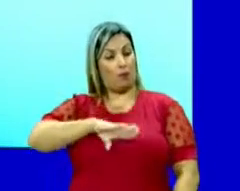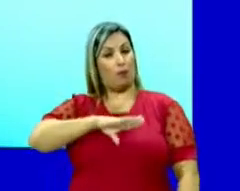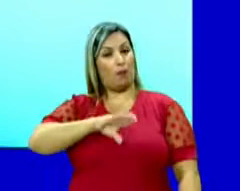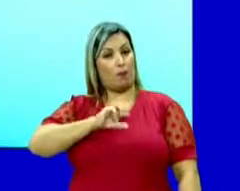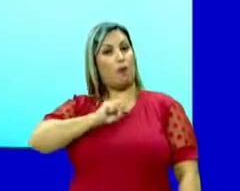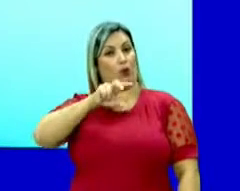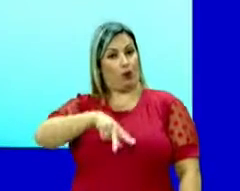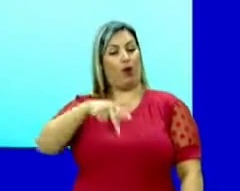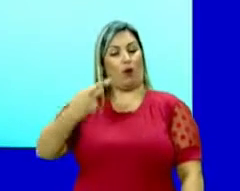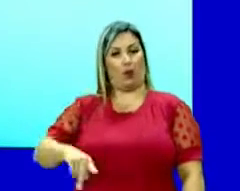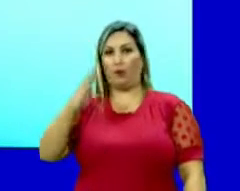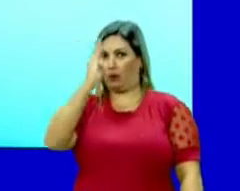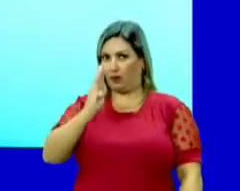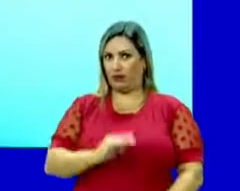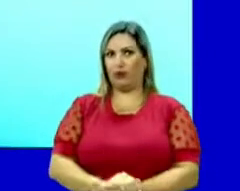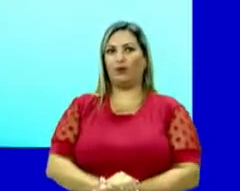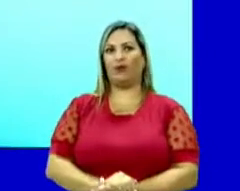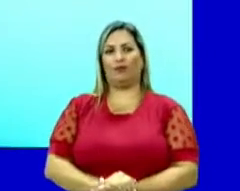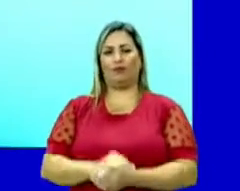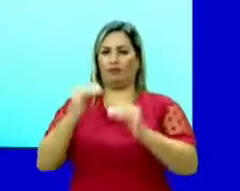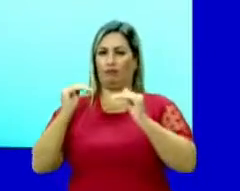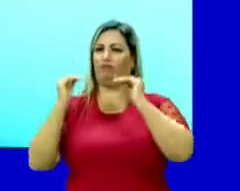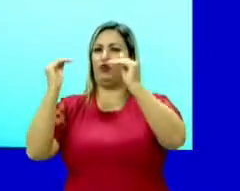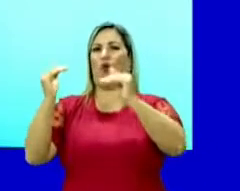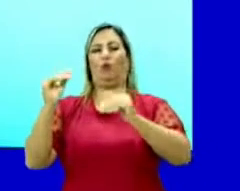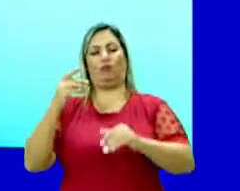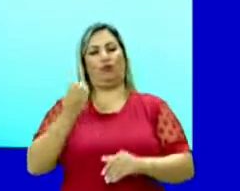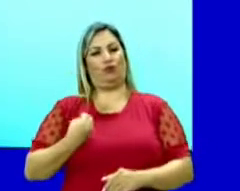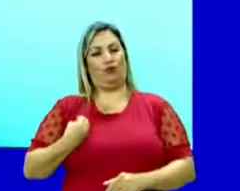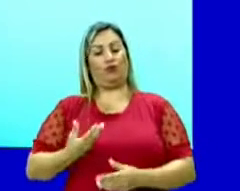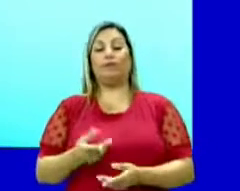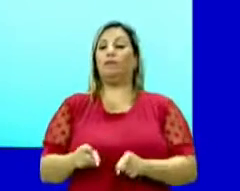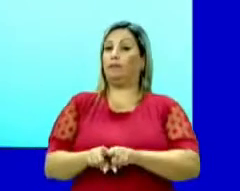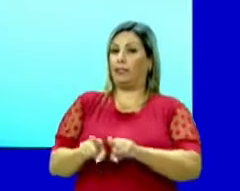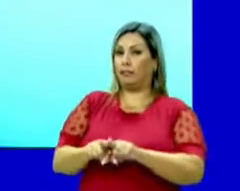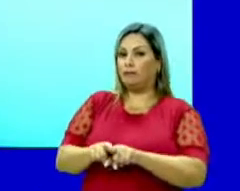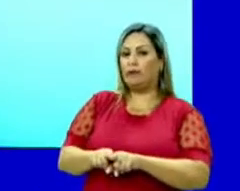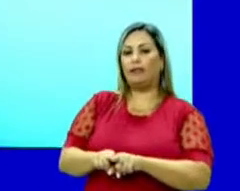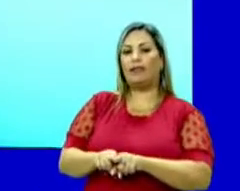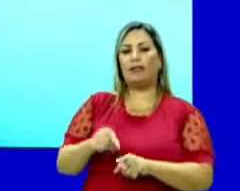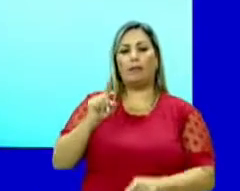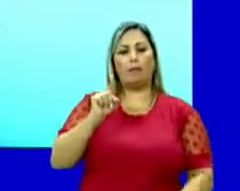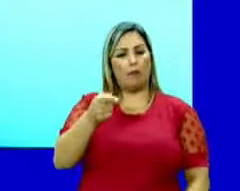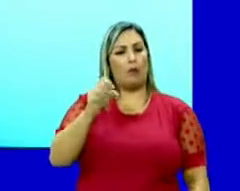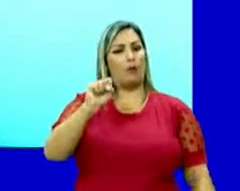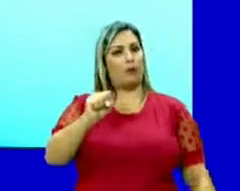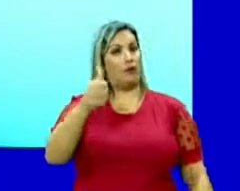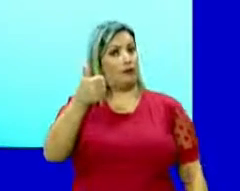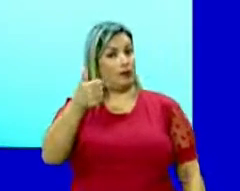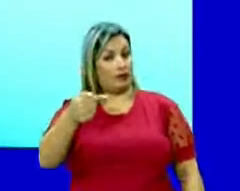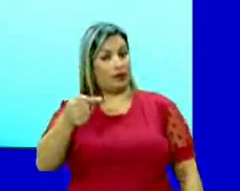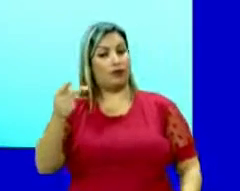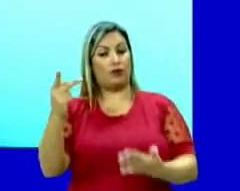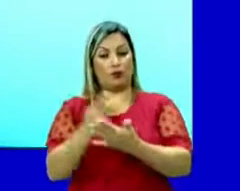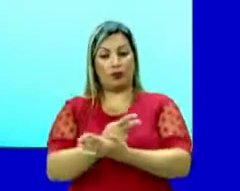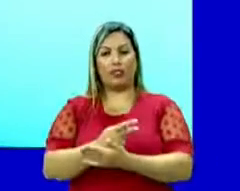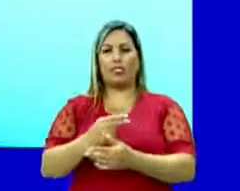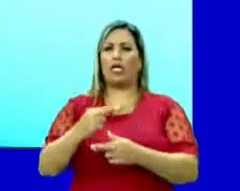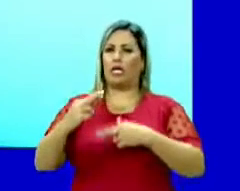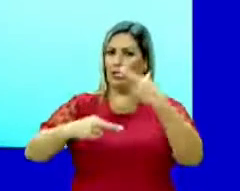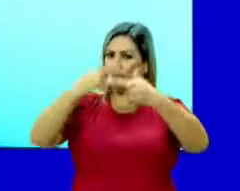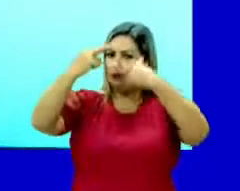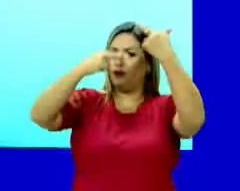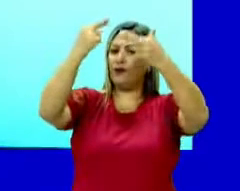em prol da acomodação da nobreza. Nós vamos ver estourar, por exemplo, em 1817, a